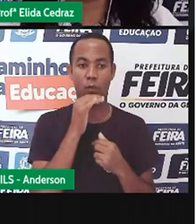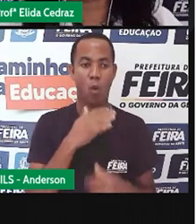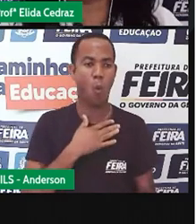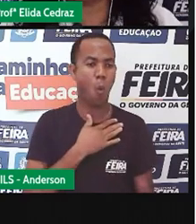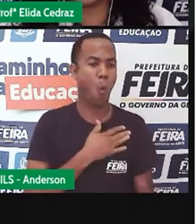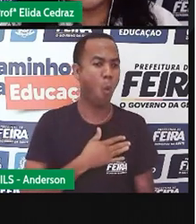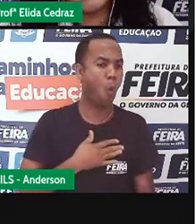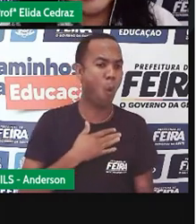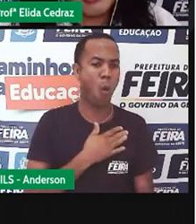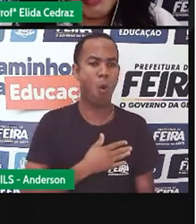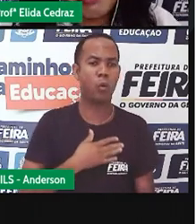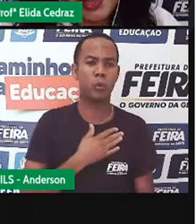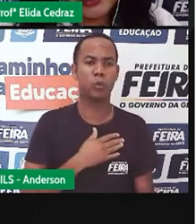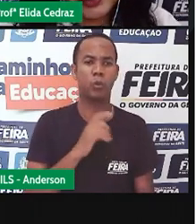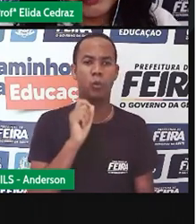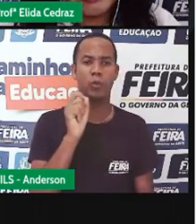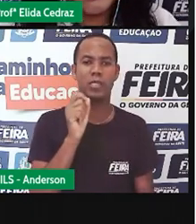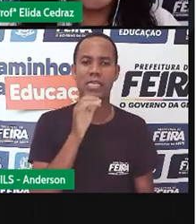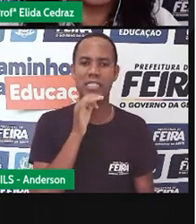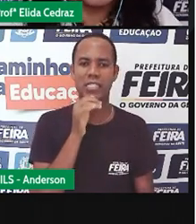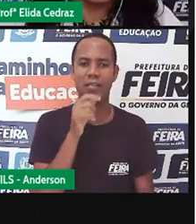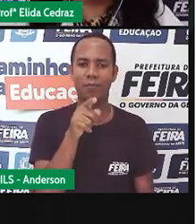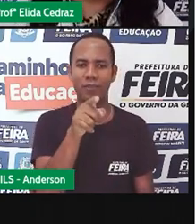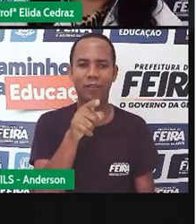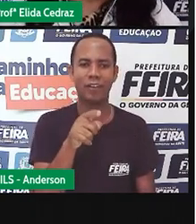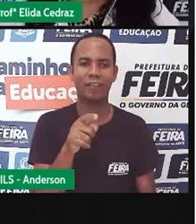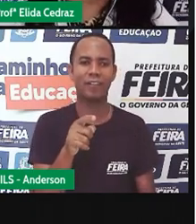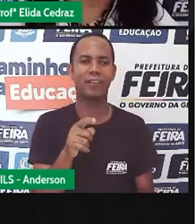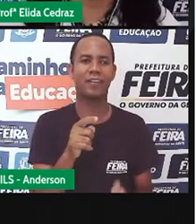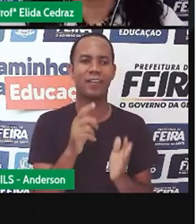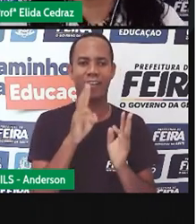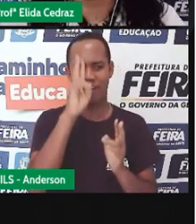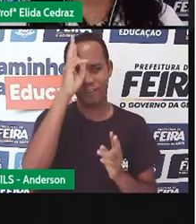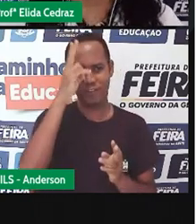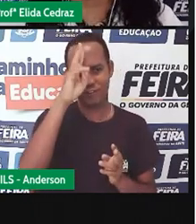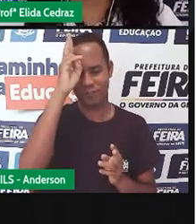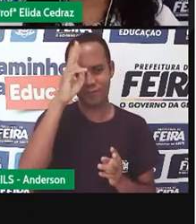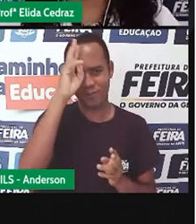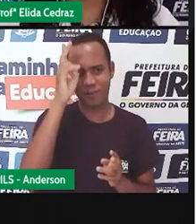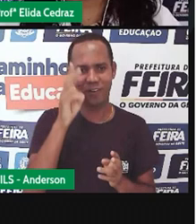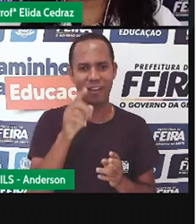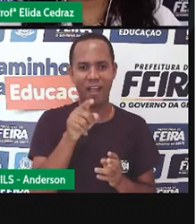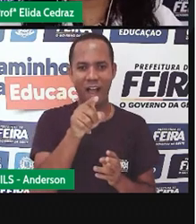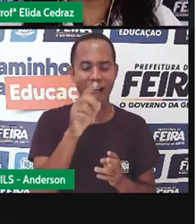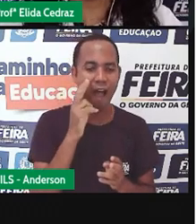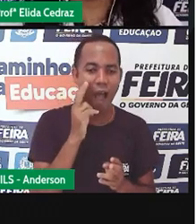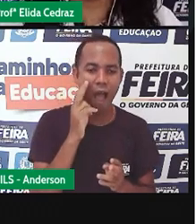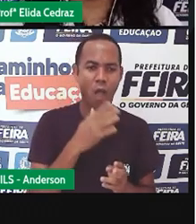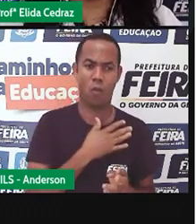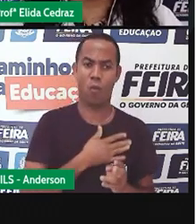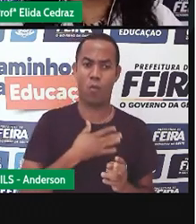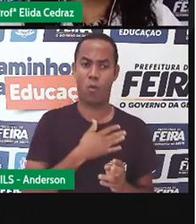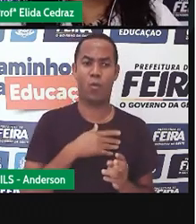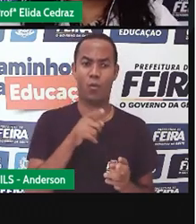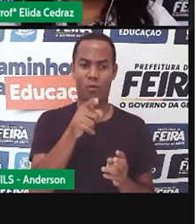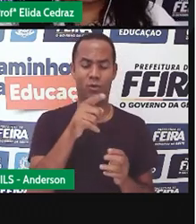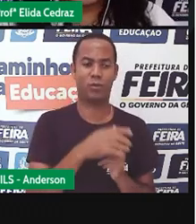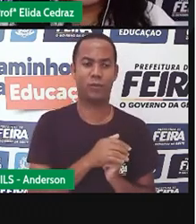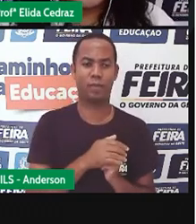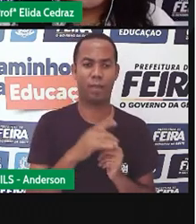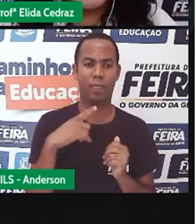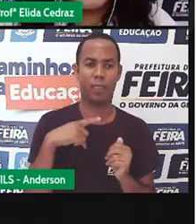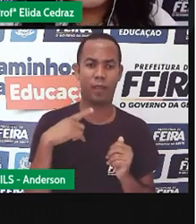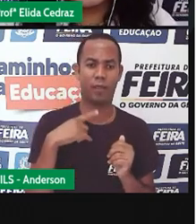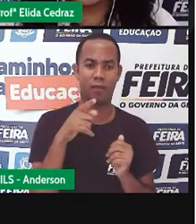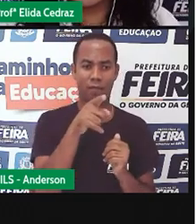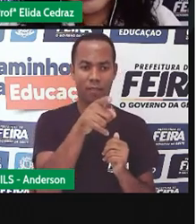das tirinhas da Mafalda. Então, nós podemos ver todos esses elementos dentro do